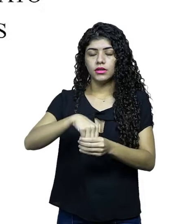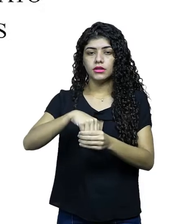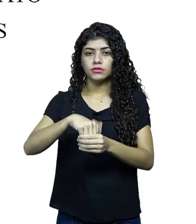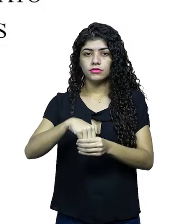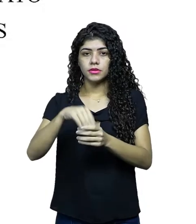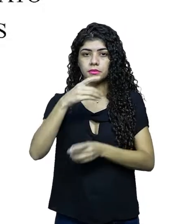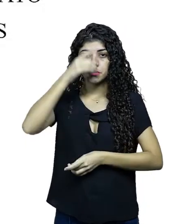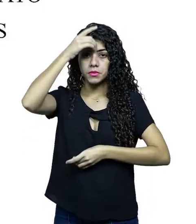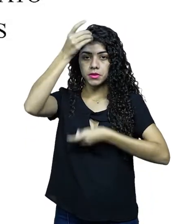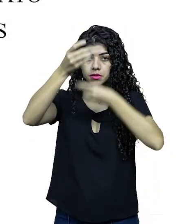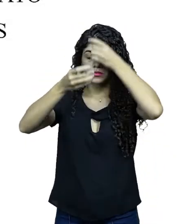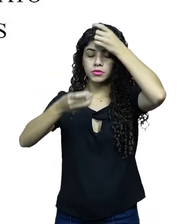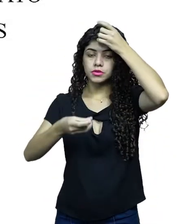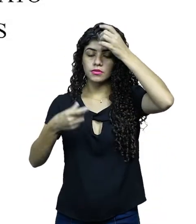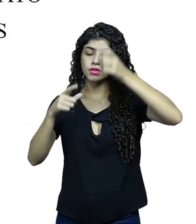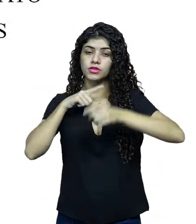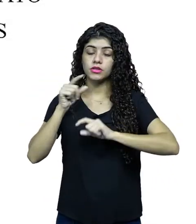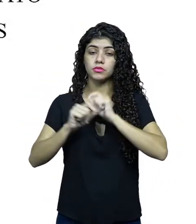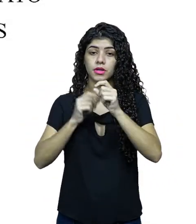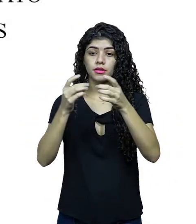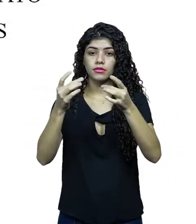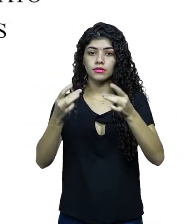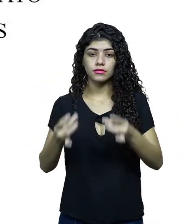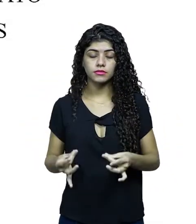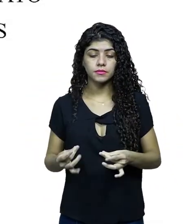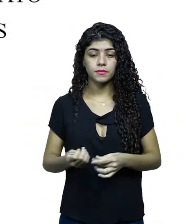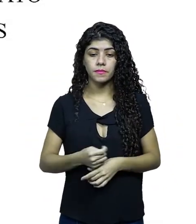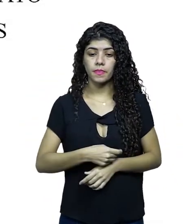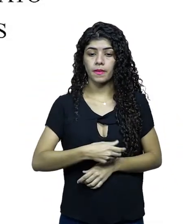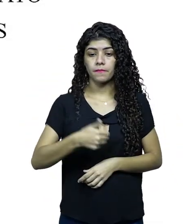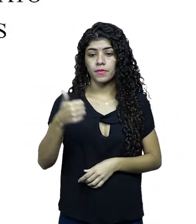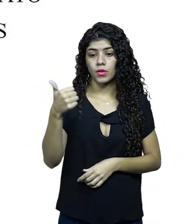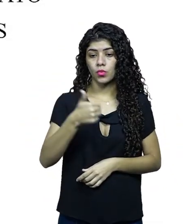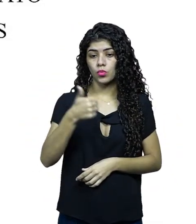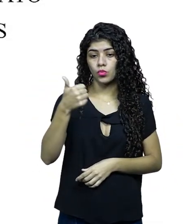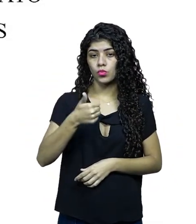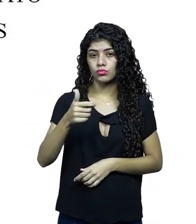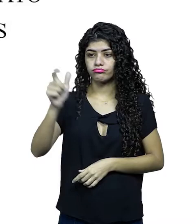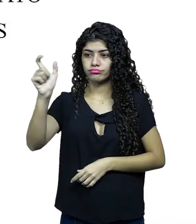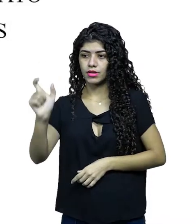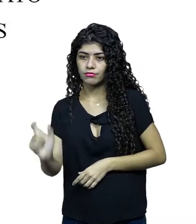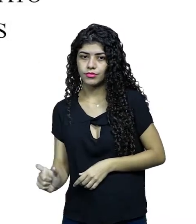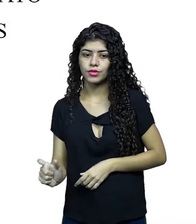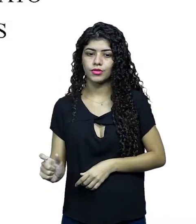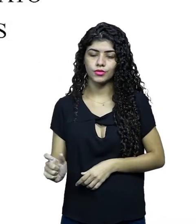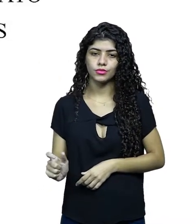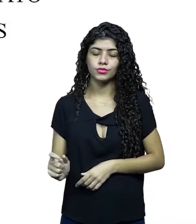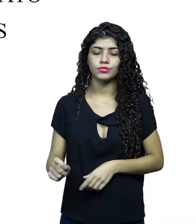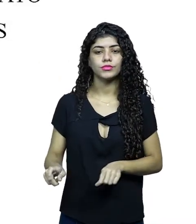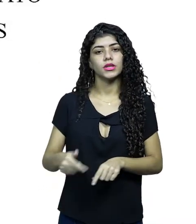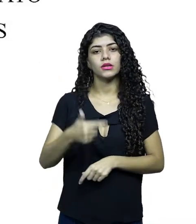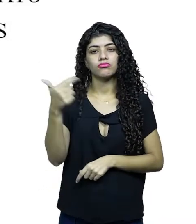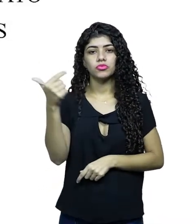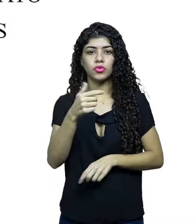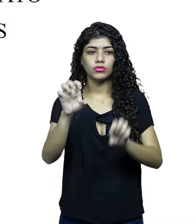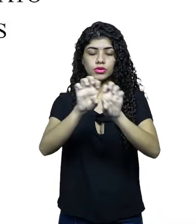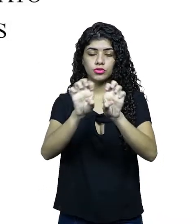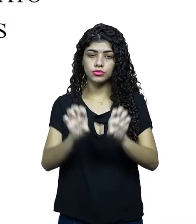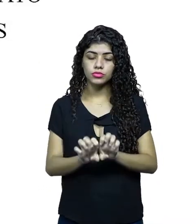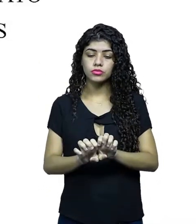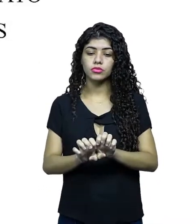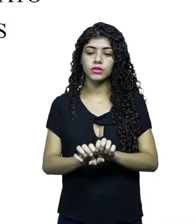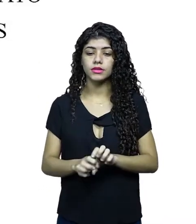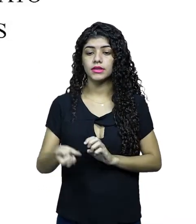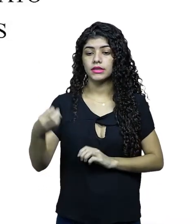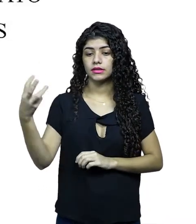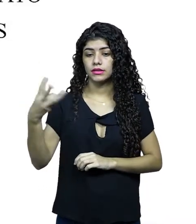dentro dos elementos criativos do formato, nós temos que descrever. Um, o perfil dos personagens. Dois, a